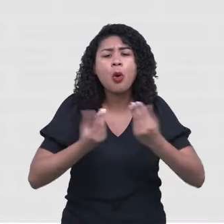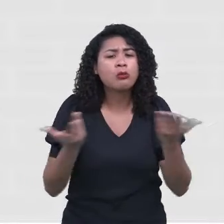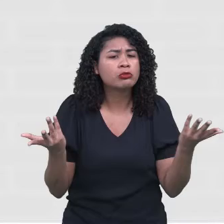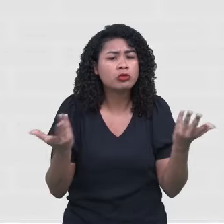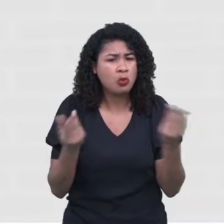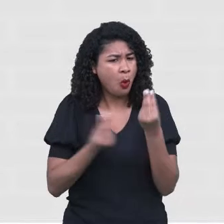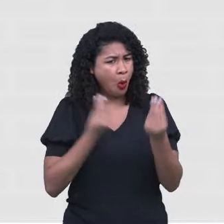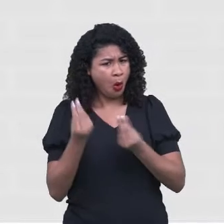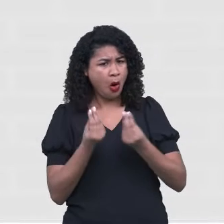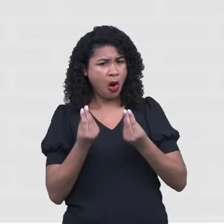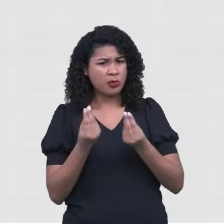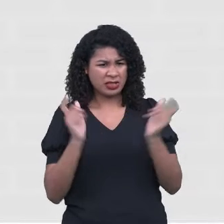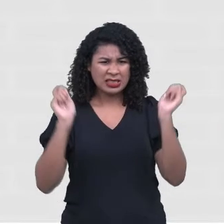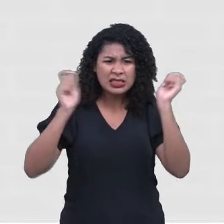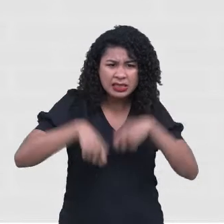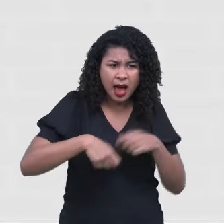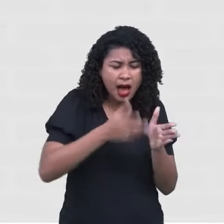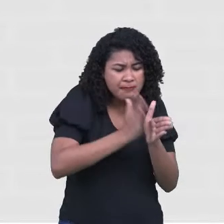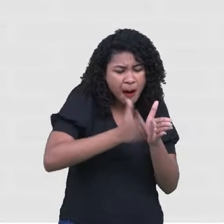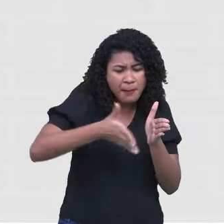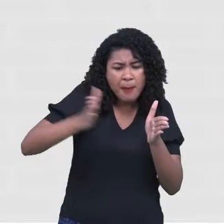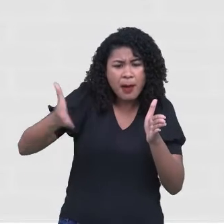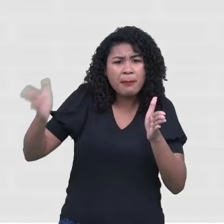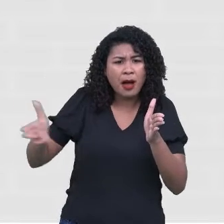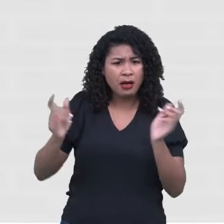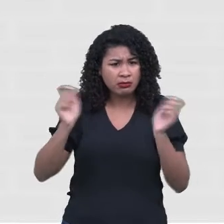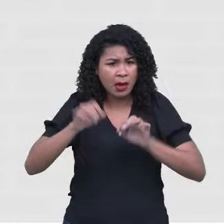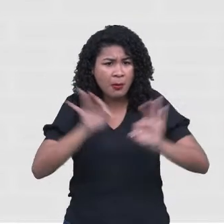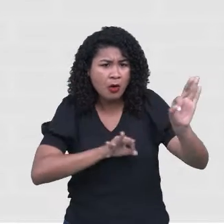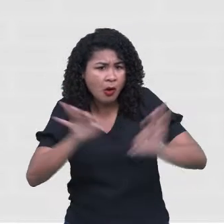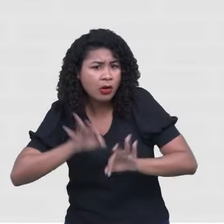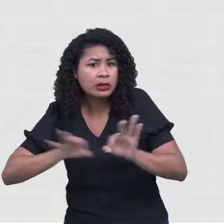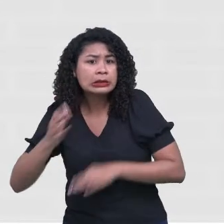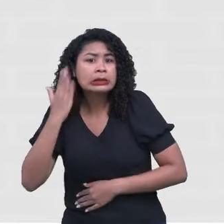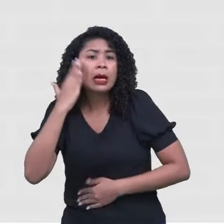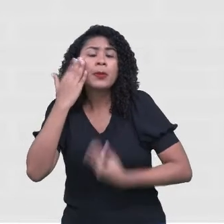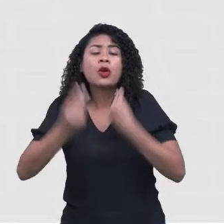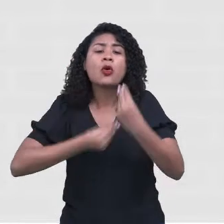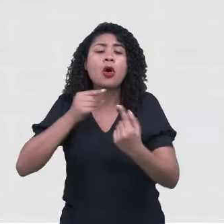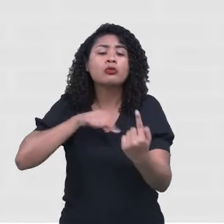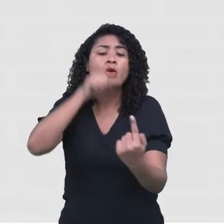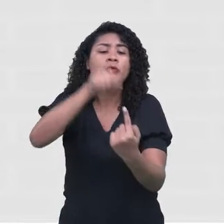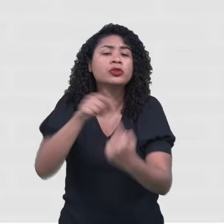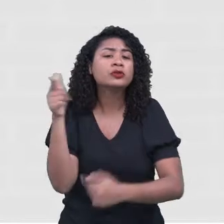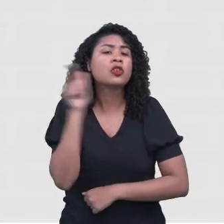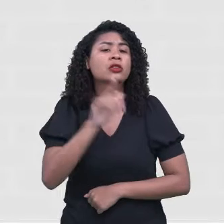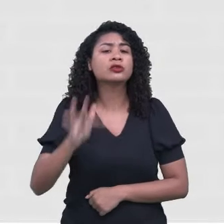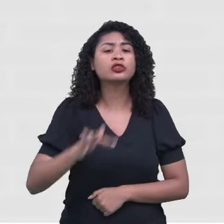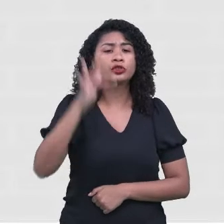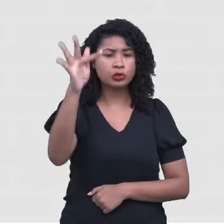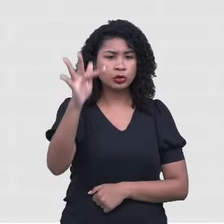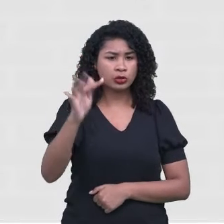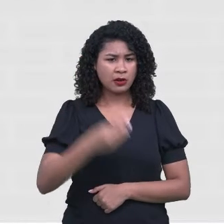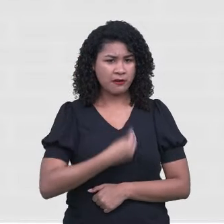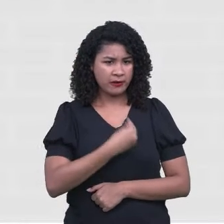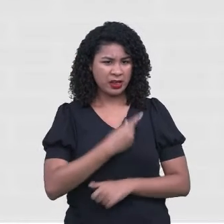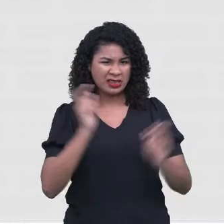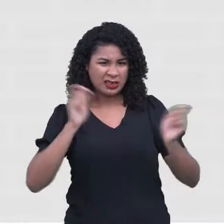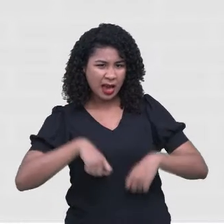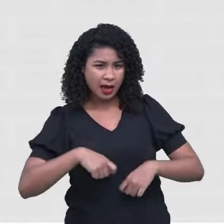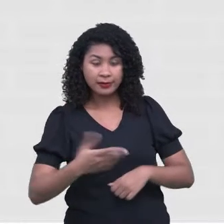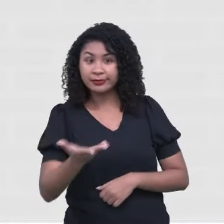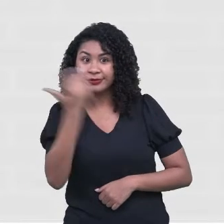Podemos ou não? Respondam aí, vão respondendo aí no chat. Eu gostaria de ver. Então, vamos ver os passos?